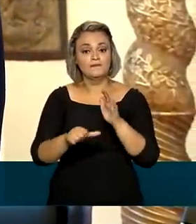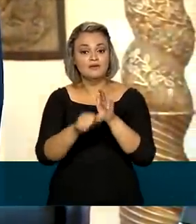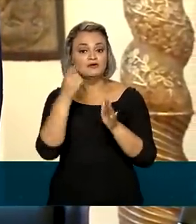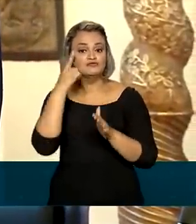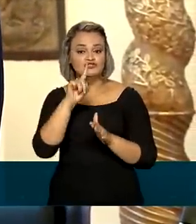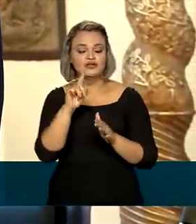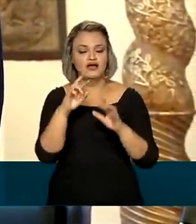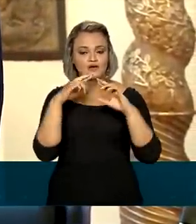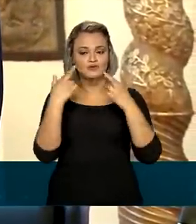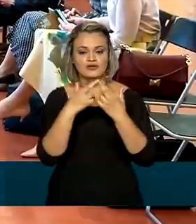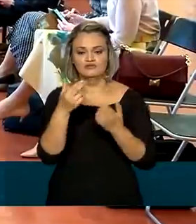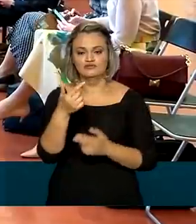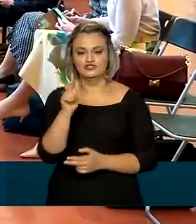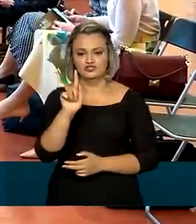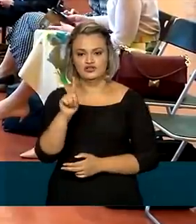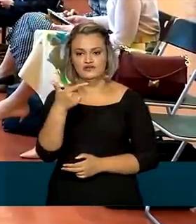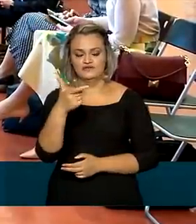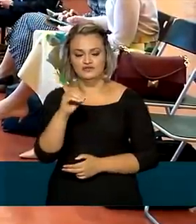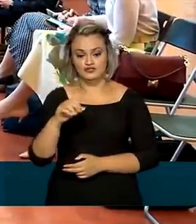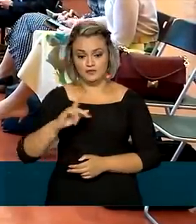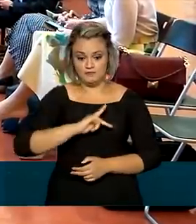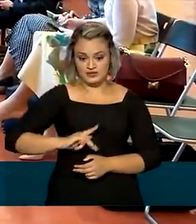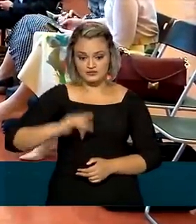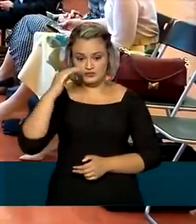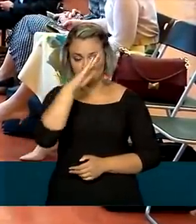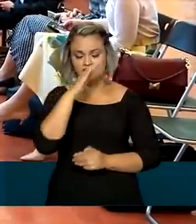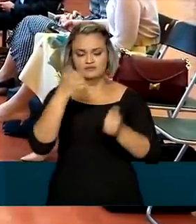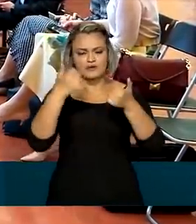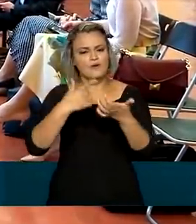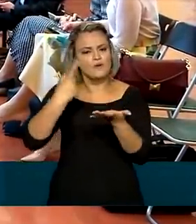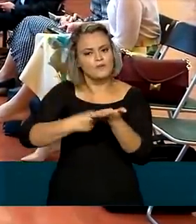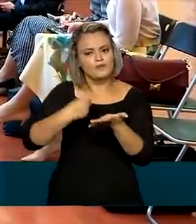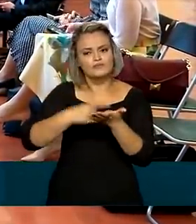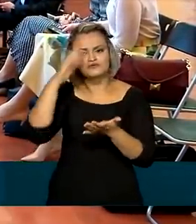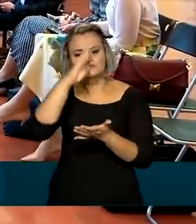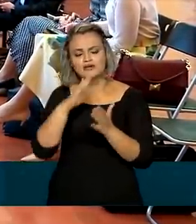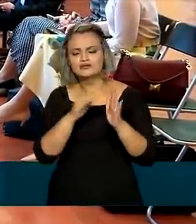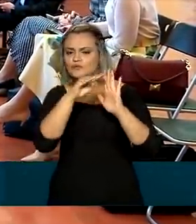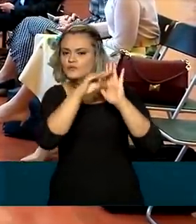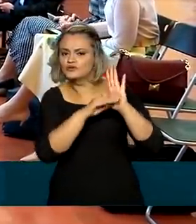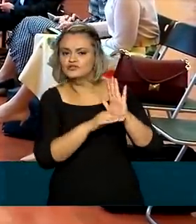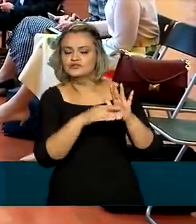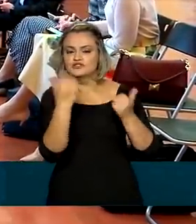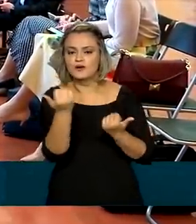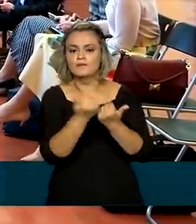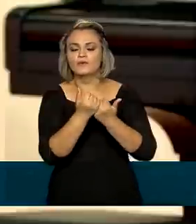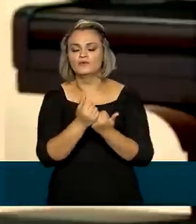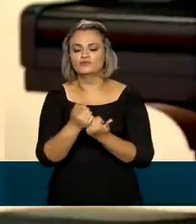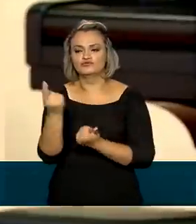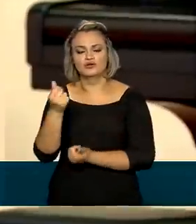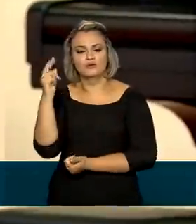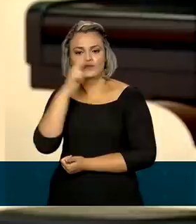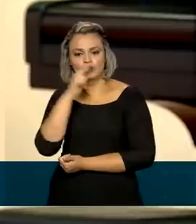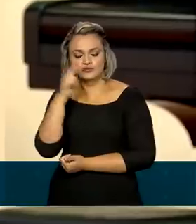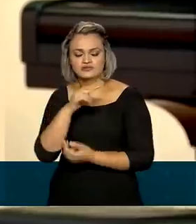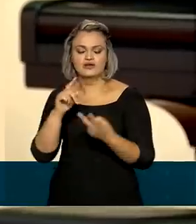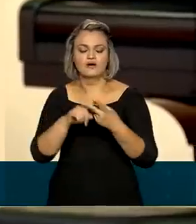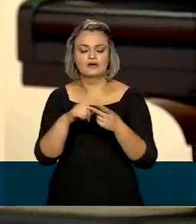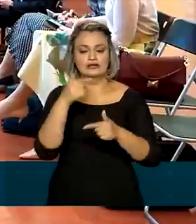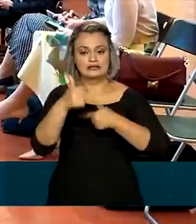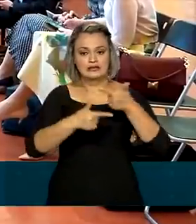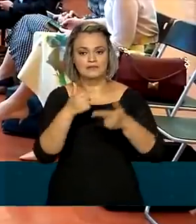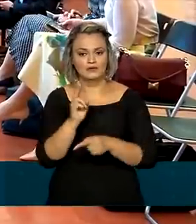G20, o presidente Jair Bolsonaro falou sobre o compromisso do Brasil com uma agenda de auxílio emergencial, preservação de